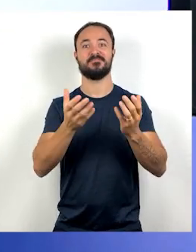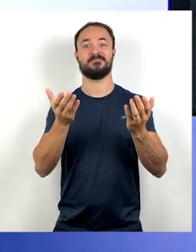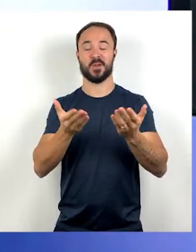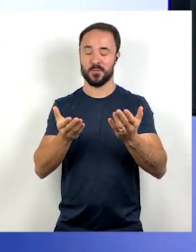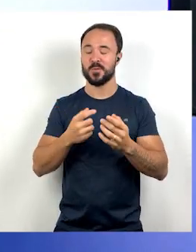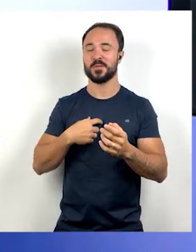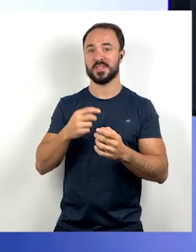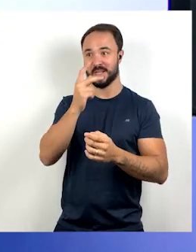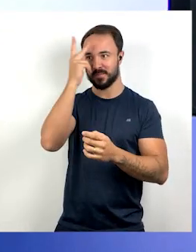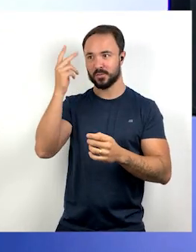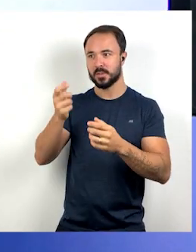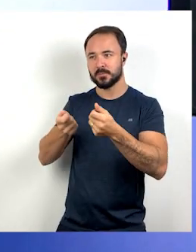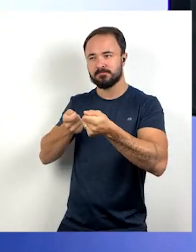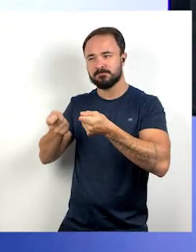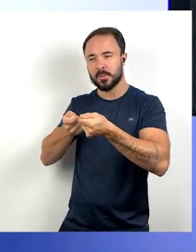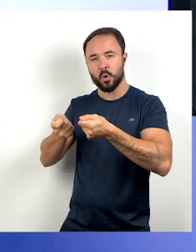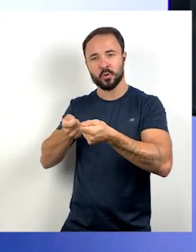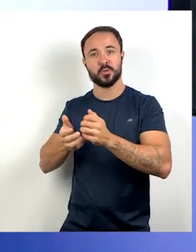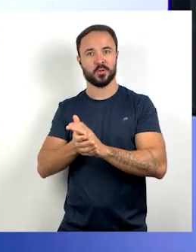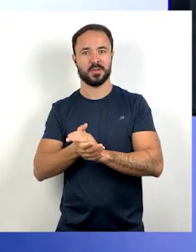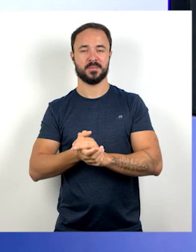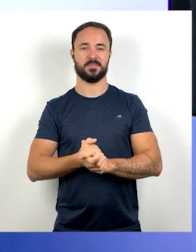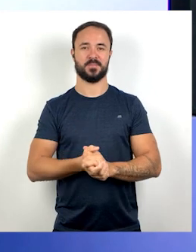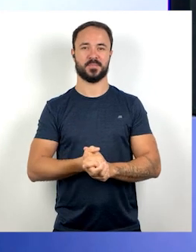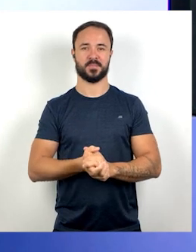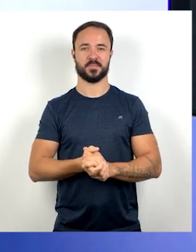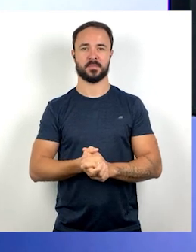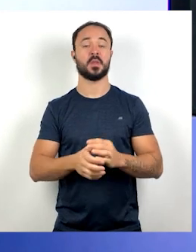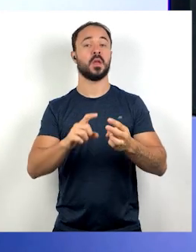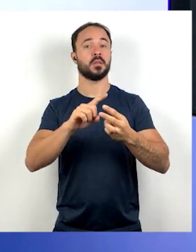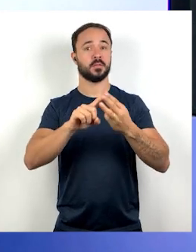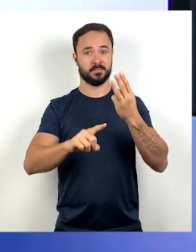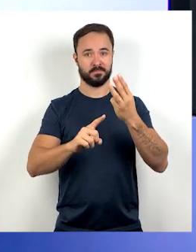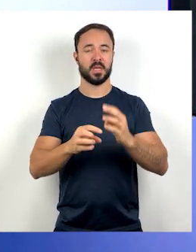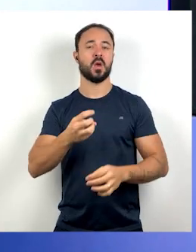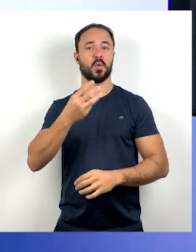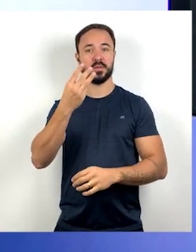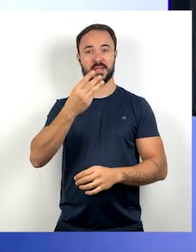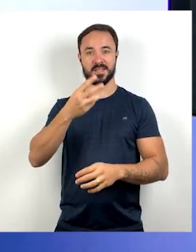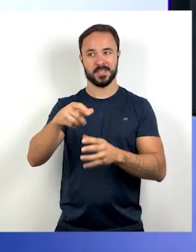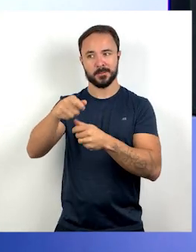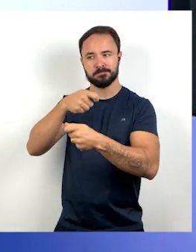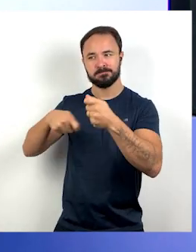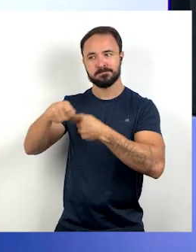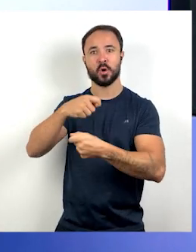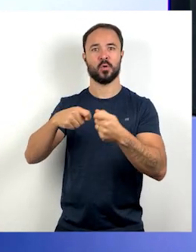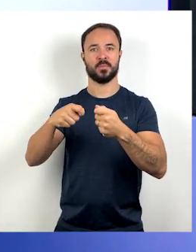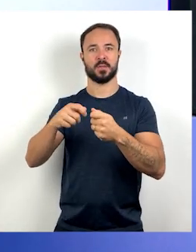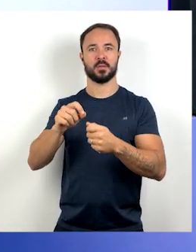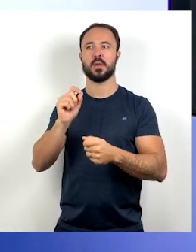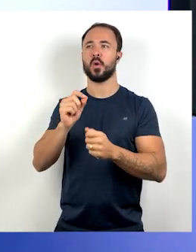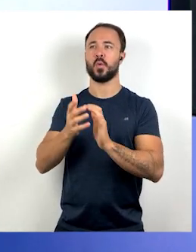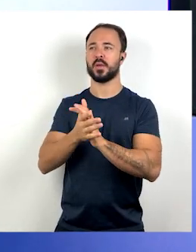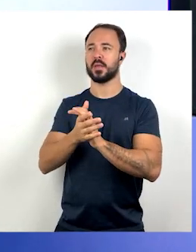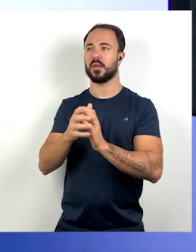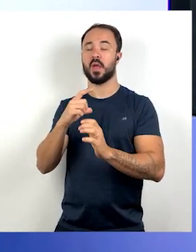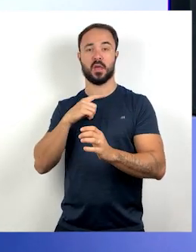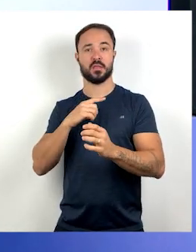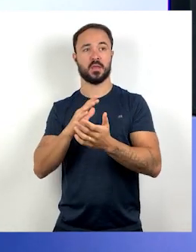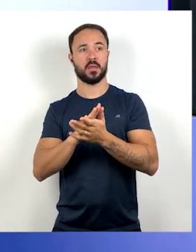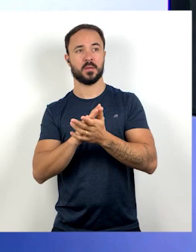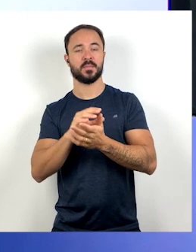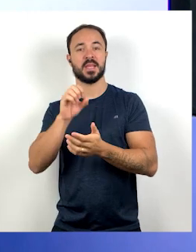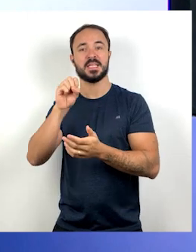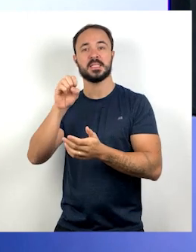Já no setor terciário da economia, que é o setor responsável pelos serviços, pelo comércio, né? Nós temos